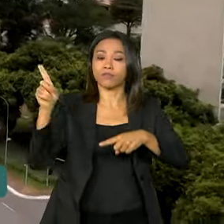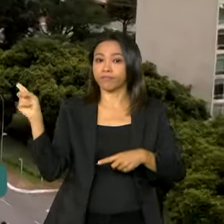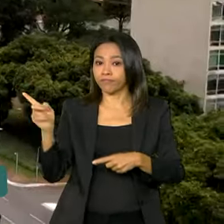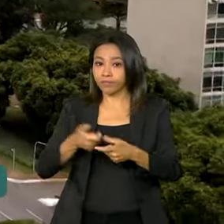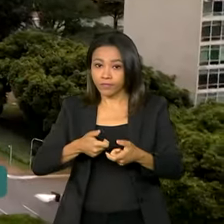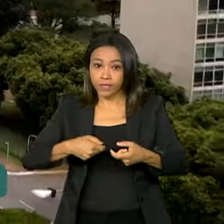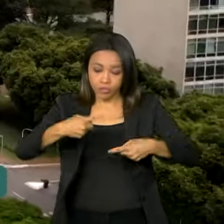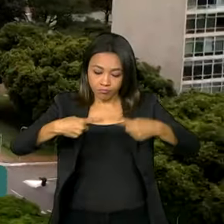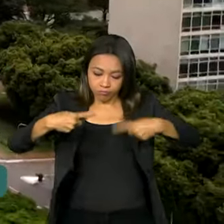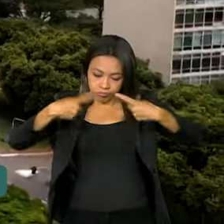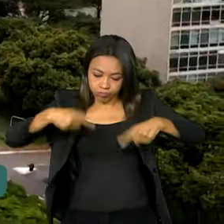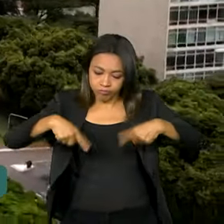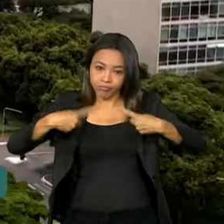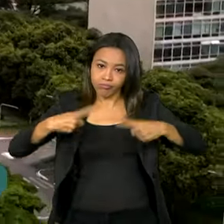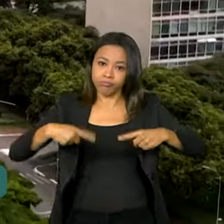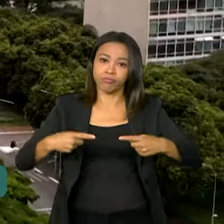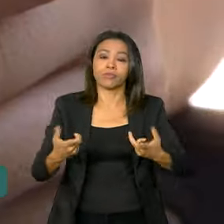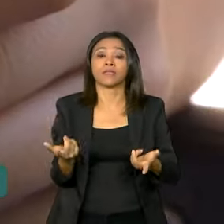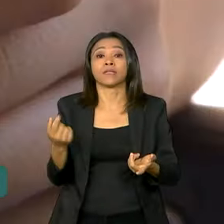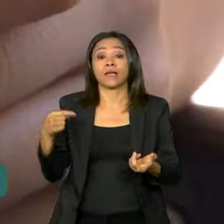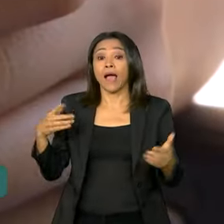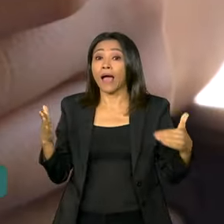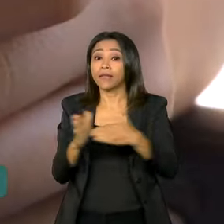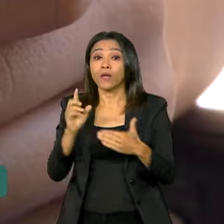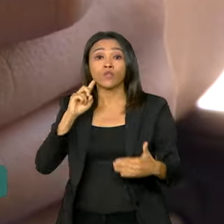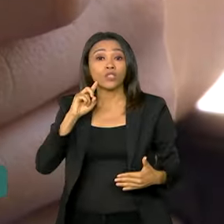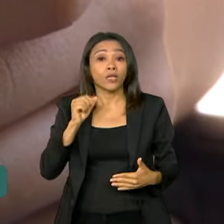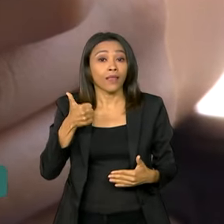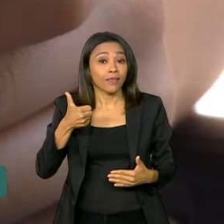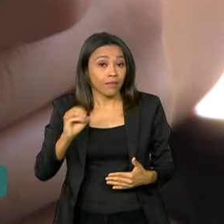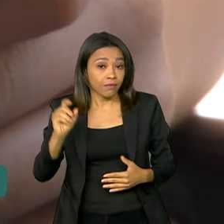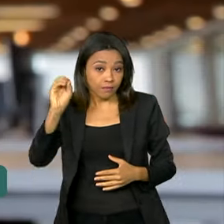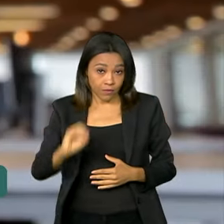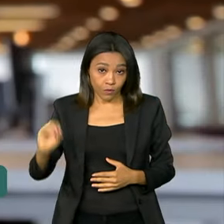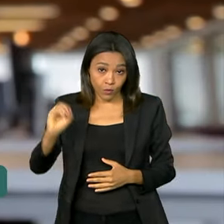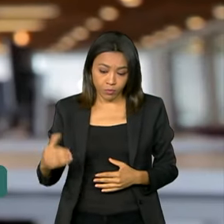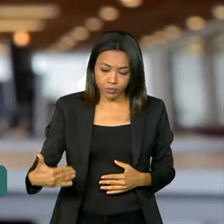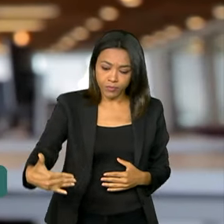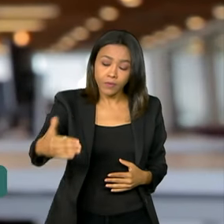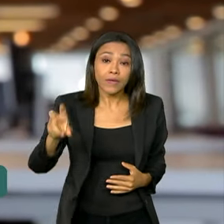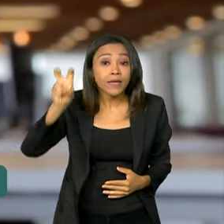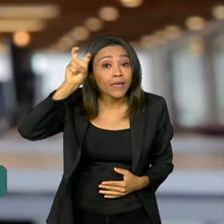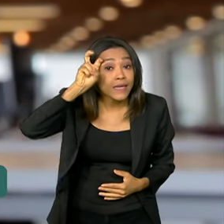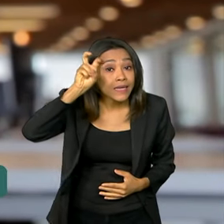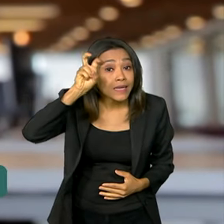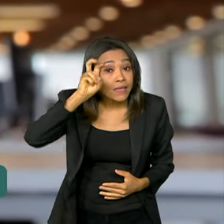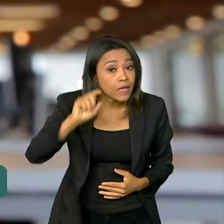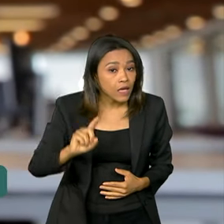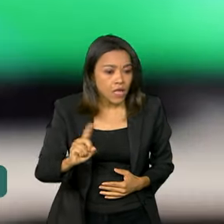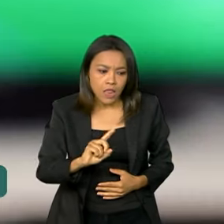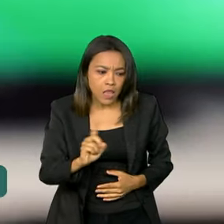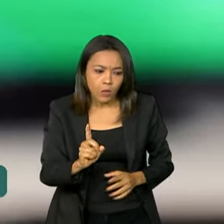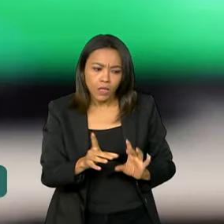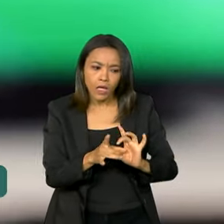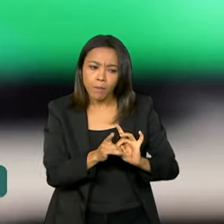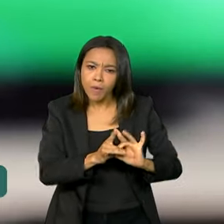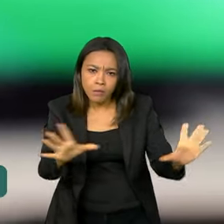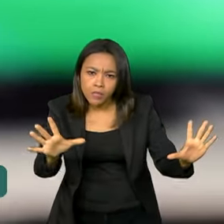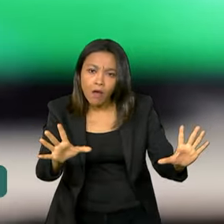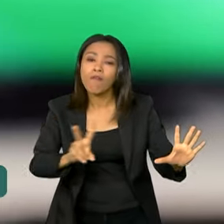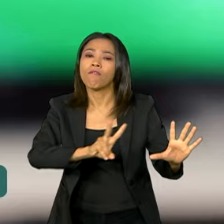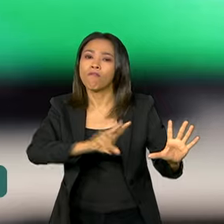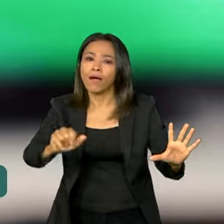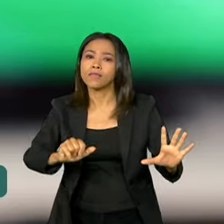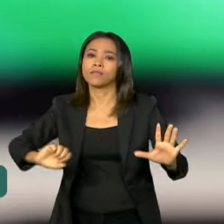Até o dia 10 de outubro, quinta-feira da semana que vem, quem não estiver como autorizado na lista vai